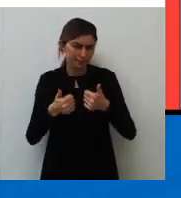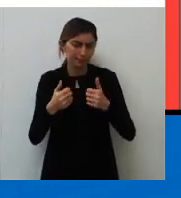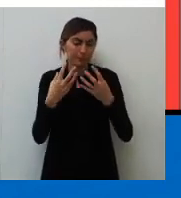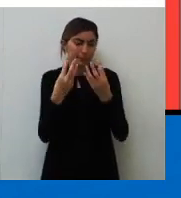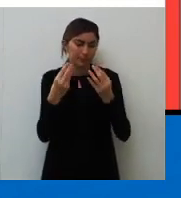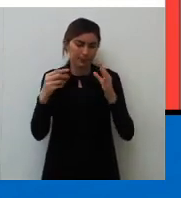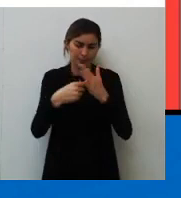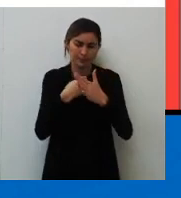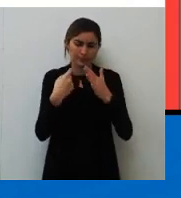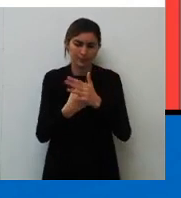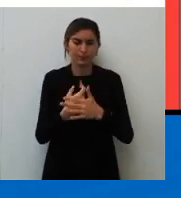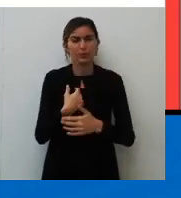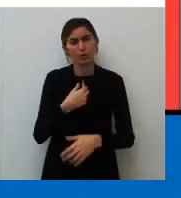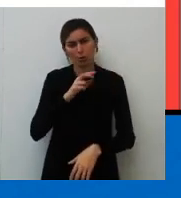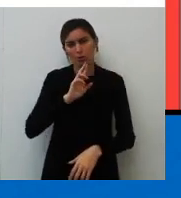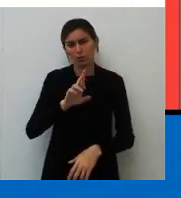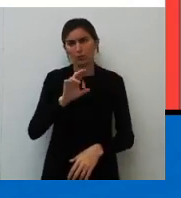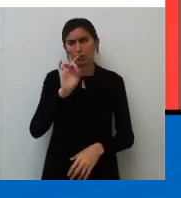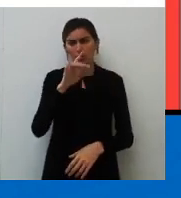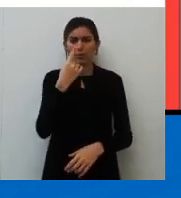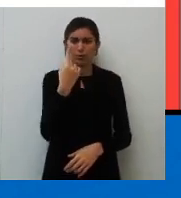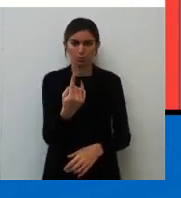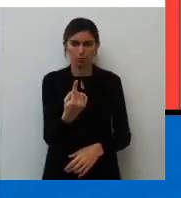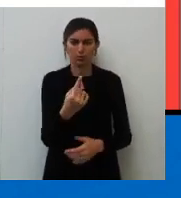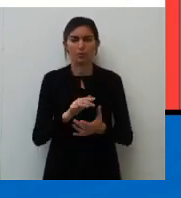chegando. Deixa eu responder só mais uma.